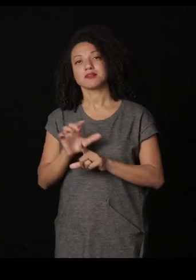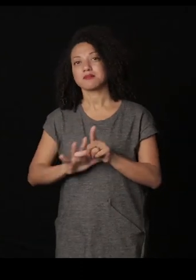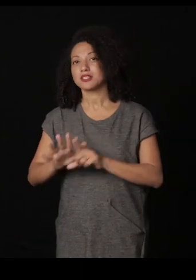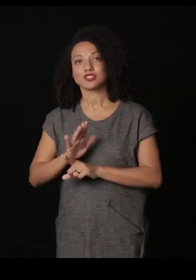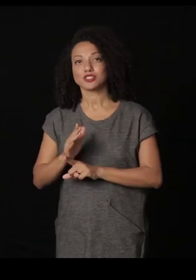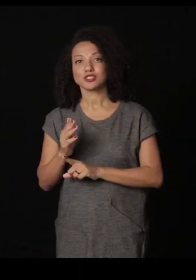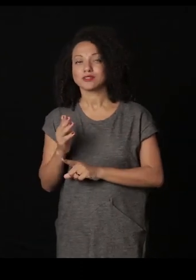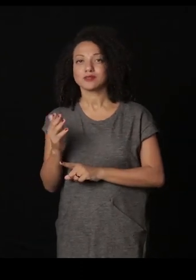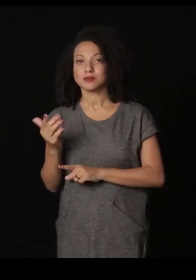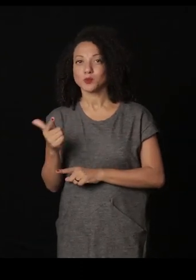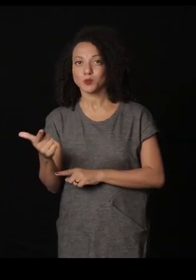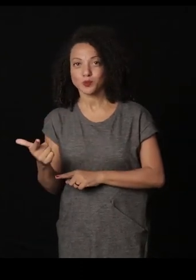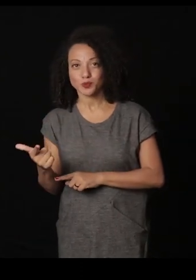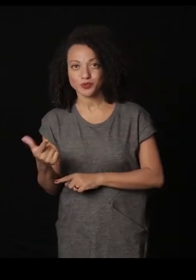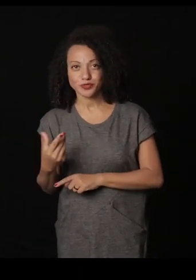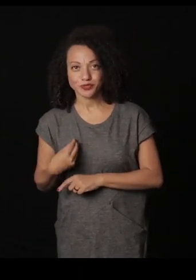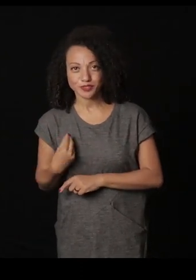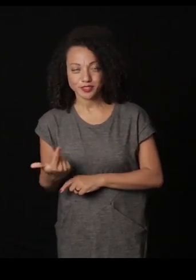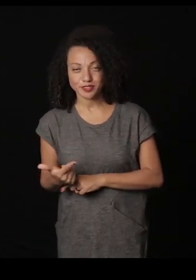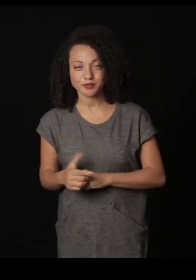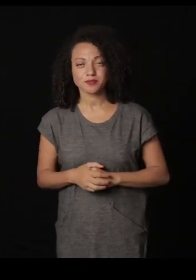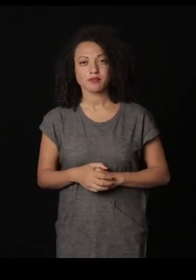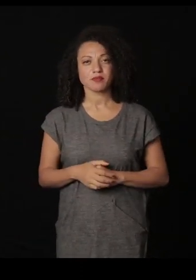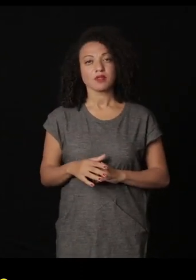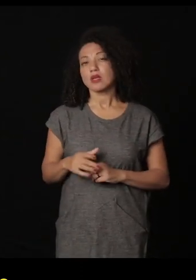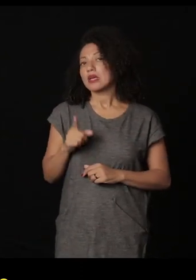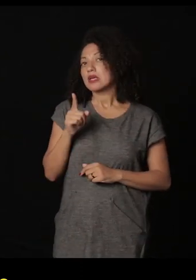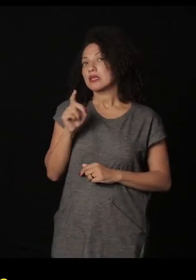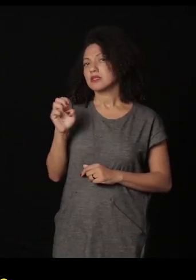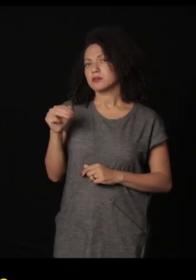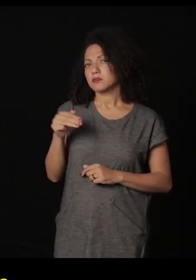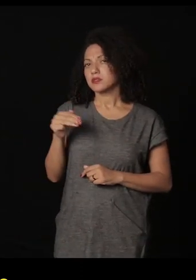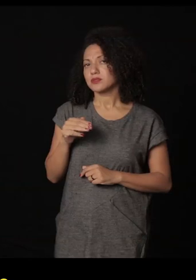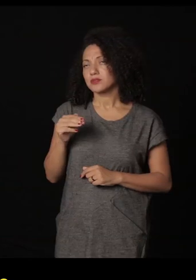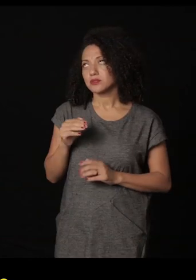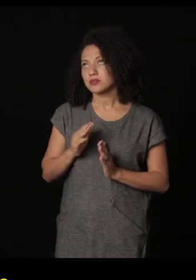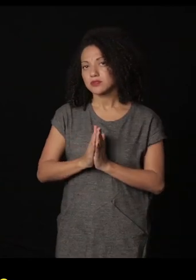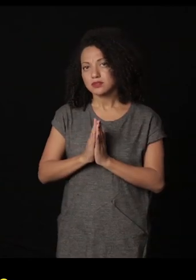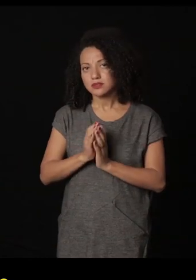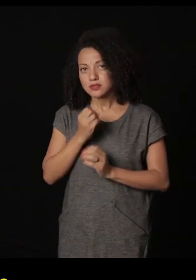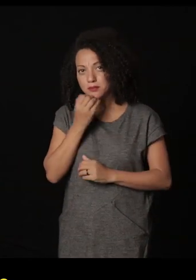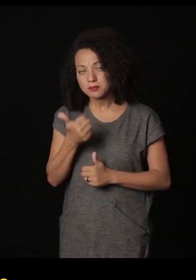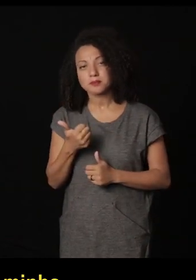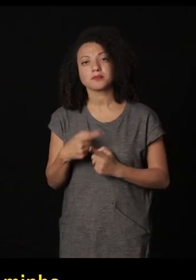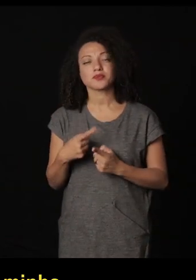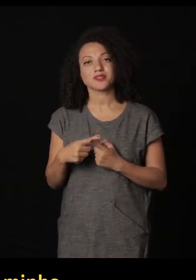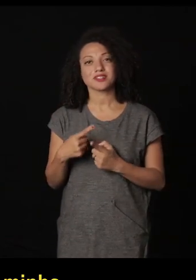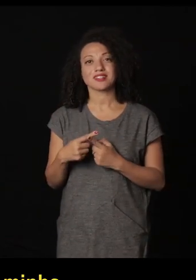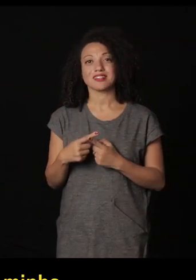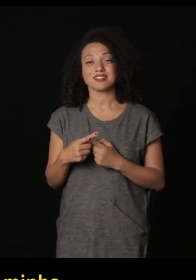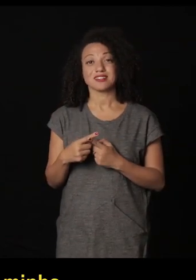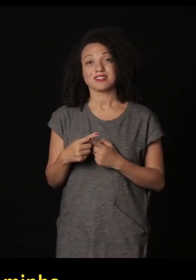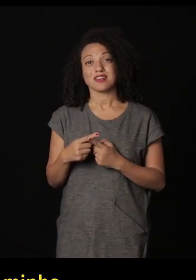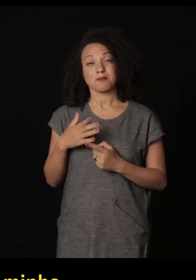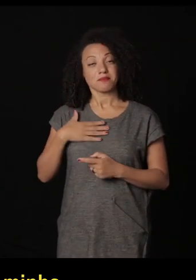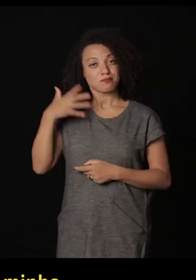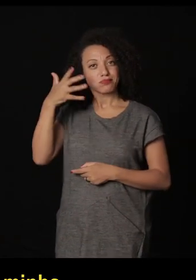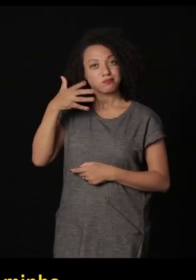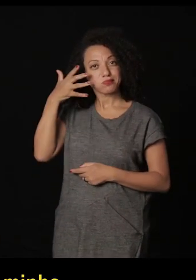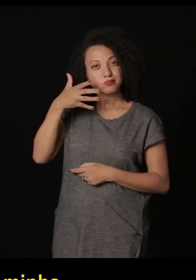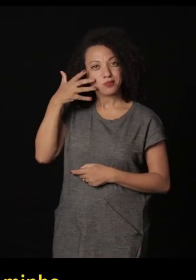eu vou fazer isso mas eu vou fazer uma listagem porque são 15 minutos ainda bem que são só 15 minutos porque senão eu ia transformar